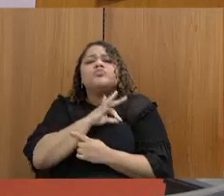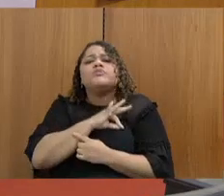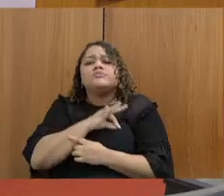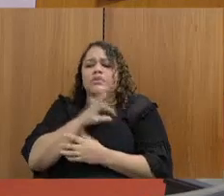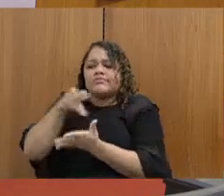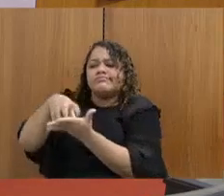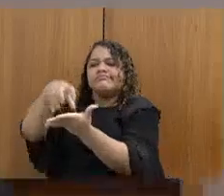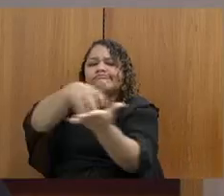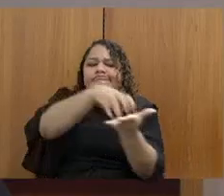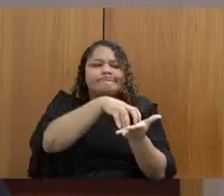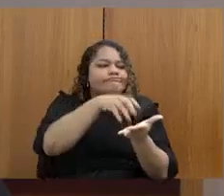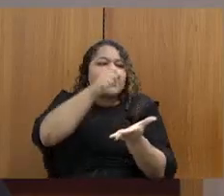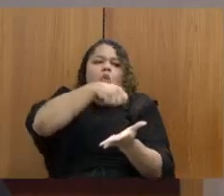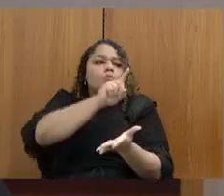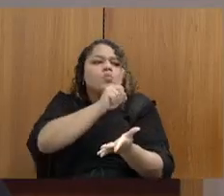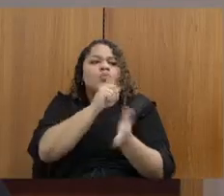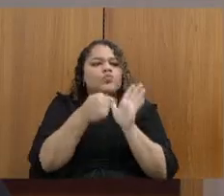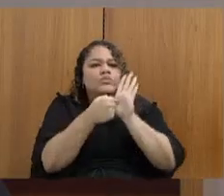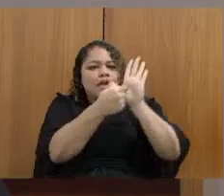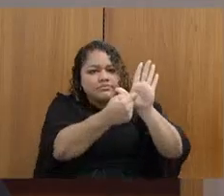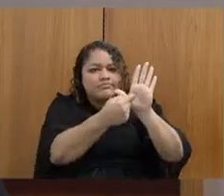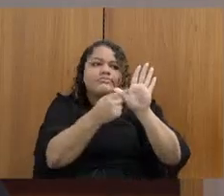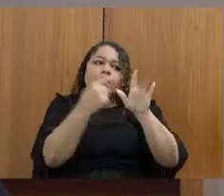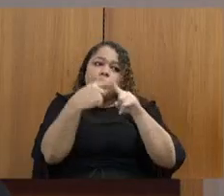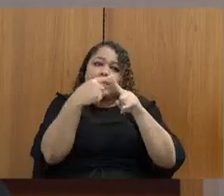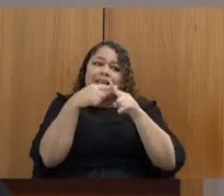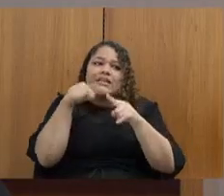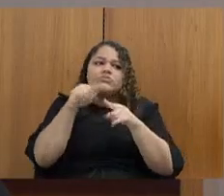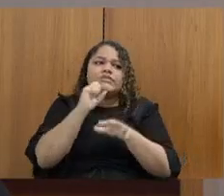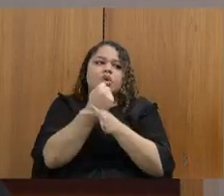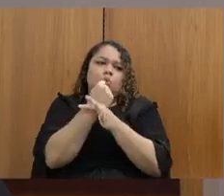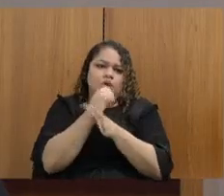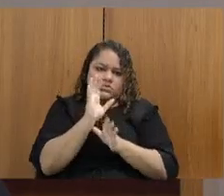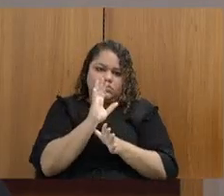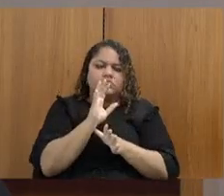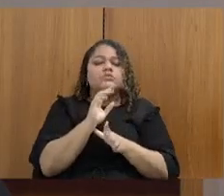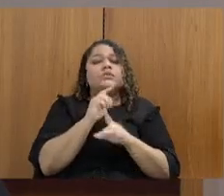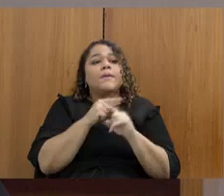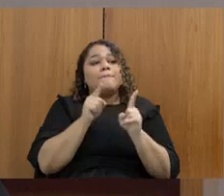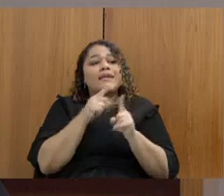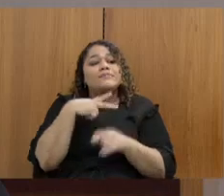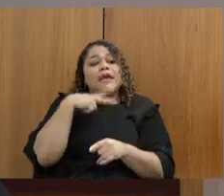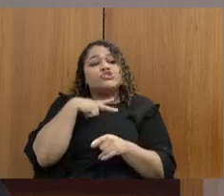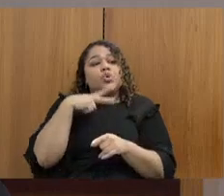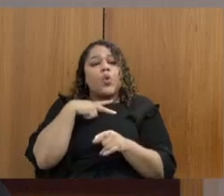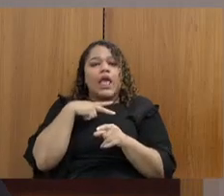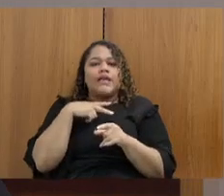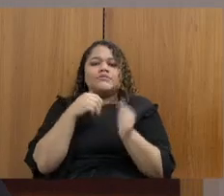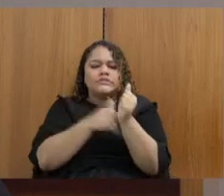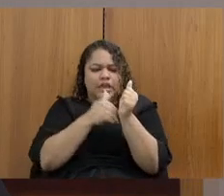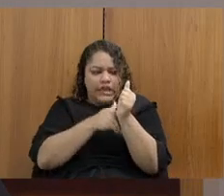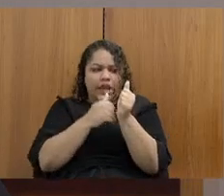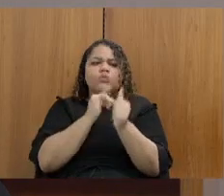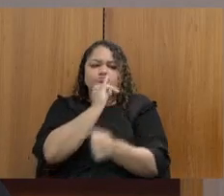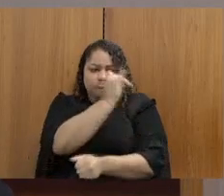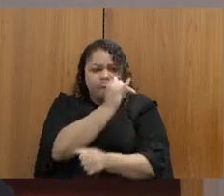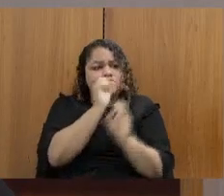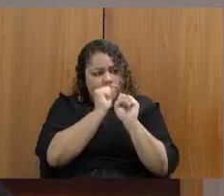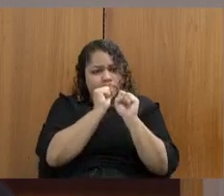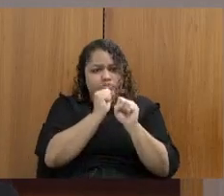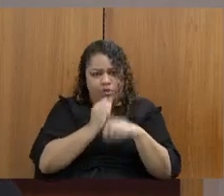específicas, porque isso é uma questão de segurança, mas posso informar, em particular, essa comissão e vossa excelência especificamente.